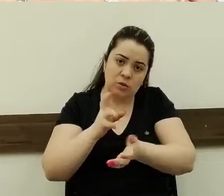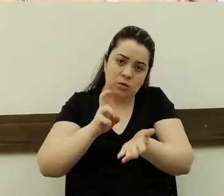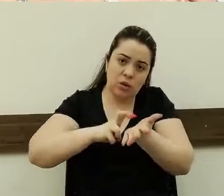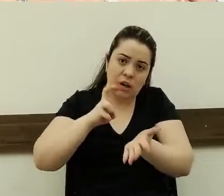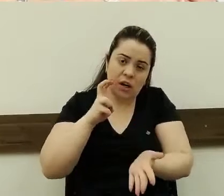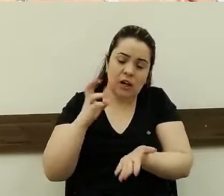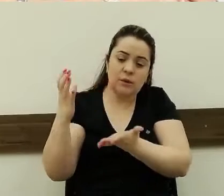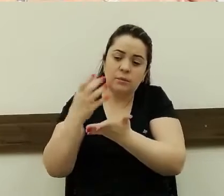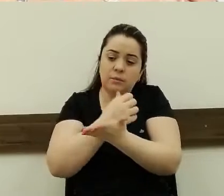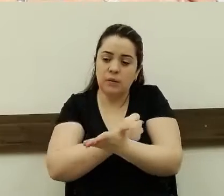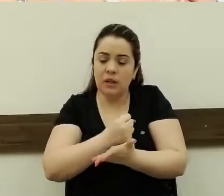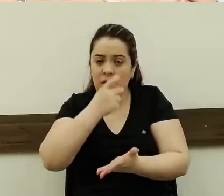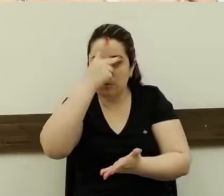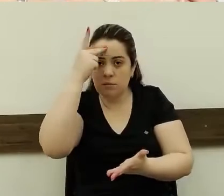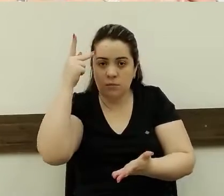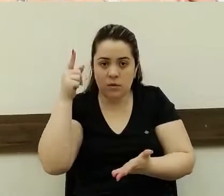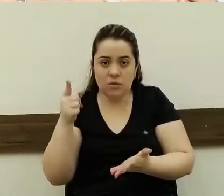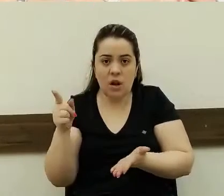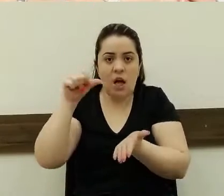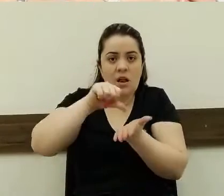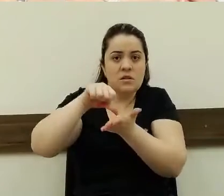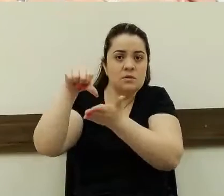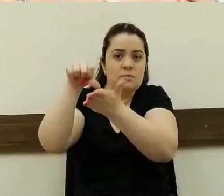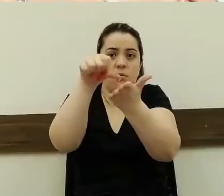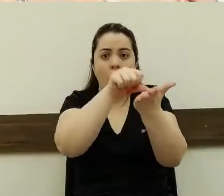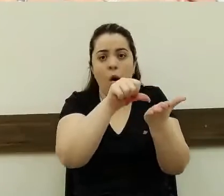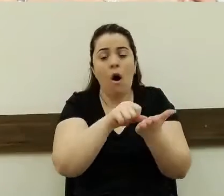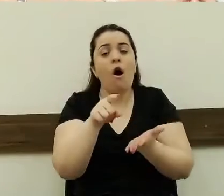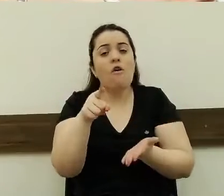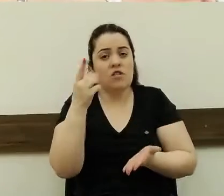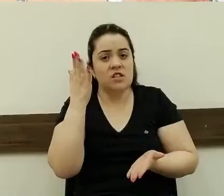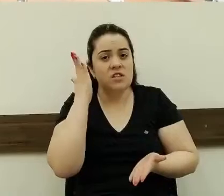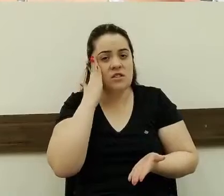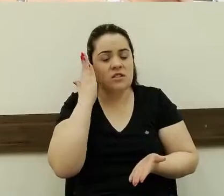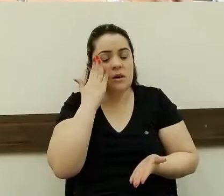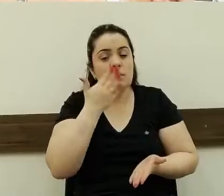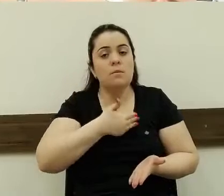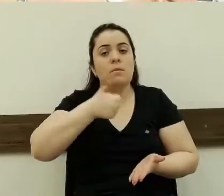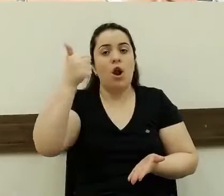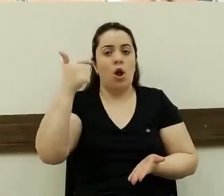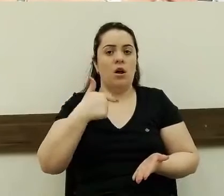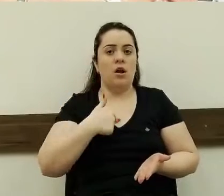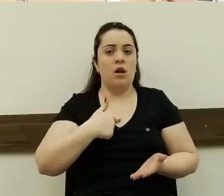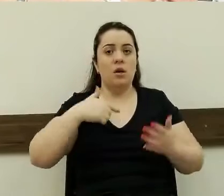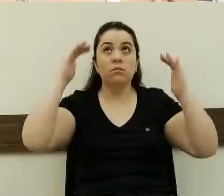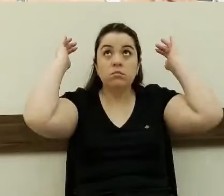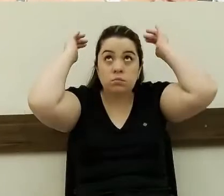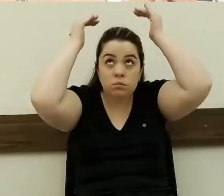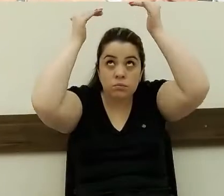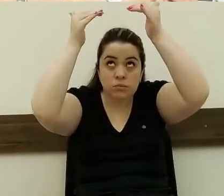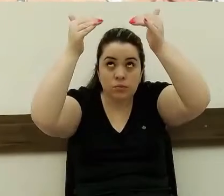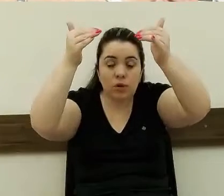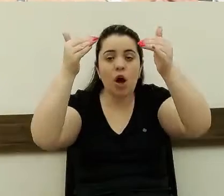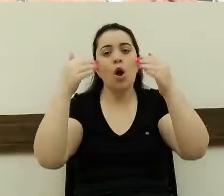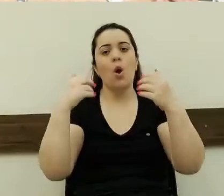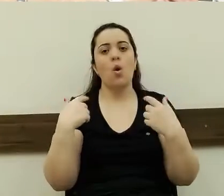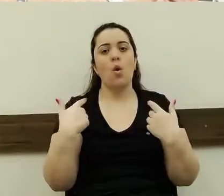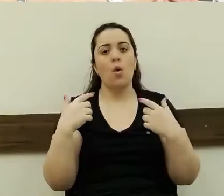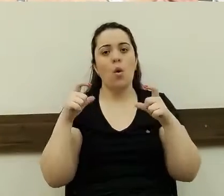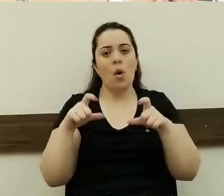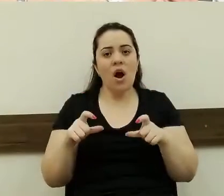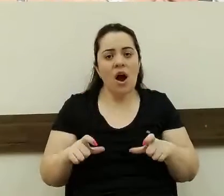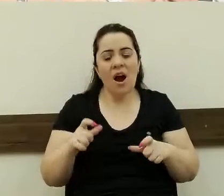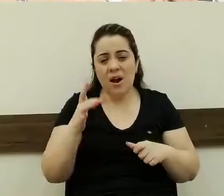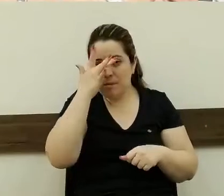pontos que eu estou falando, acho que o senhor sabe melhor do que eu a necessidade que é ter um ponto coberto ali para esses pacientes ficarem embaixo,